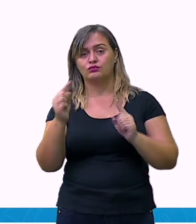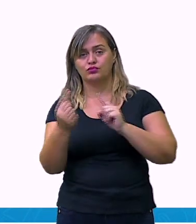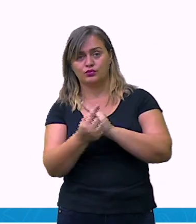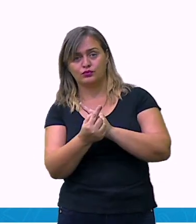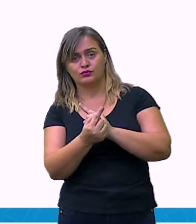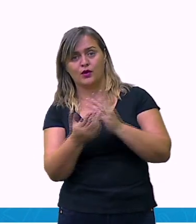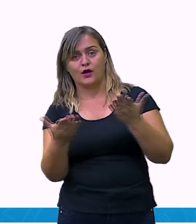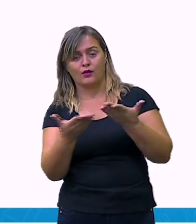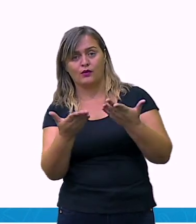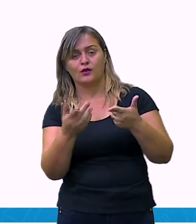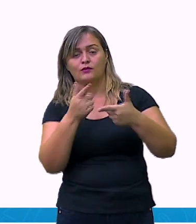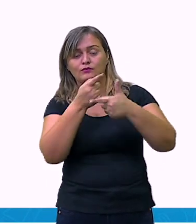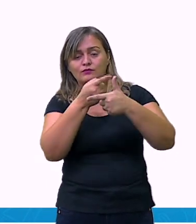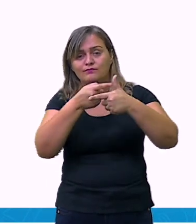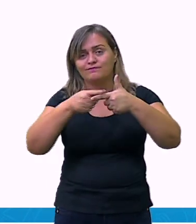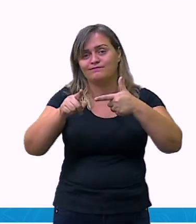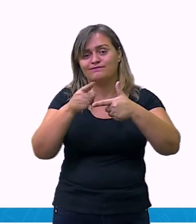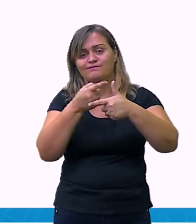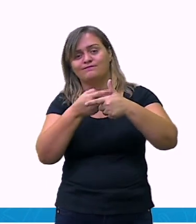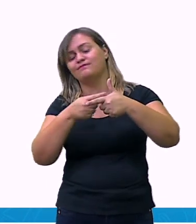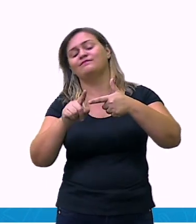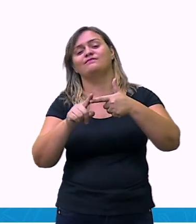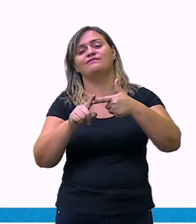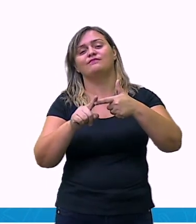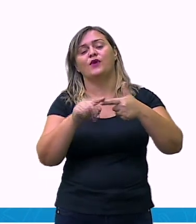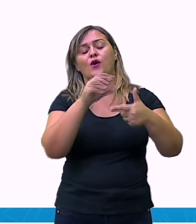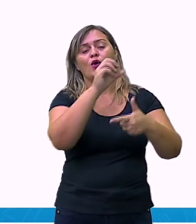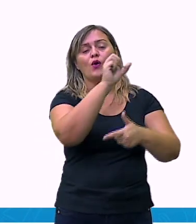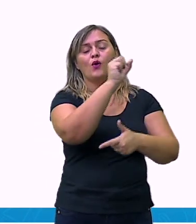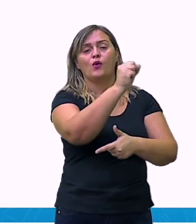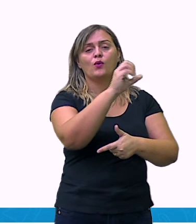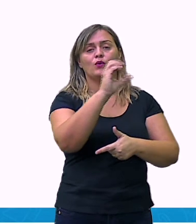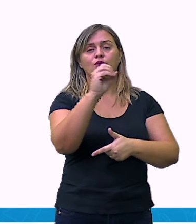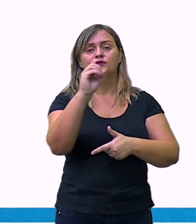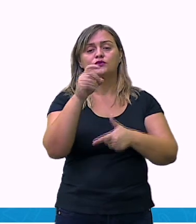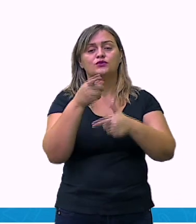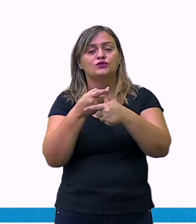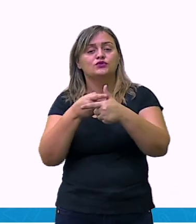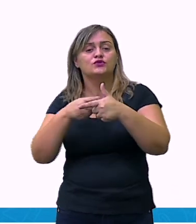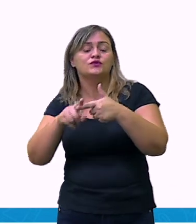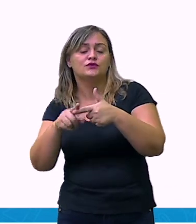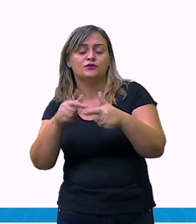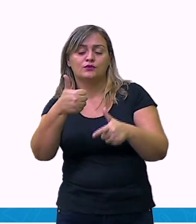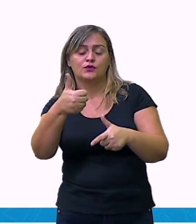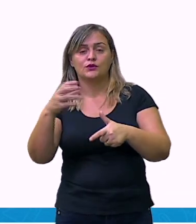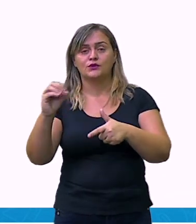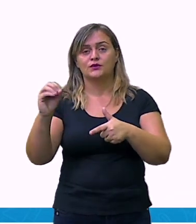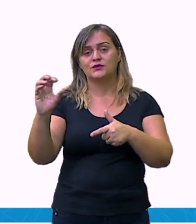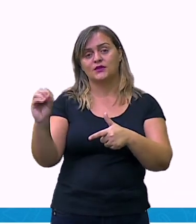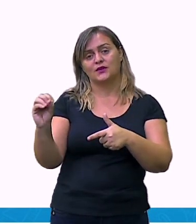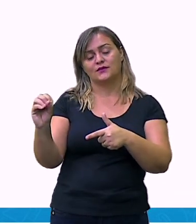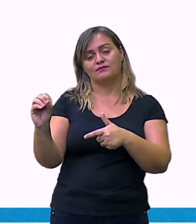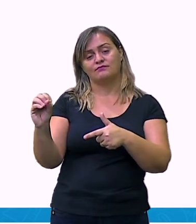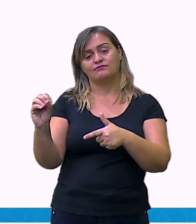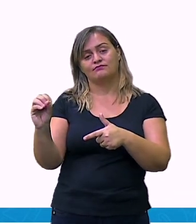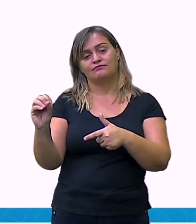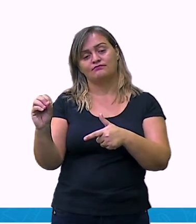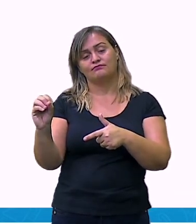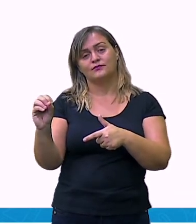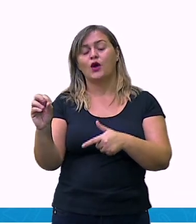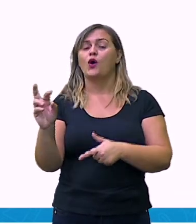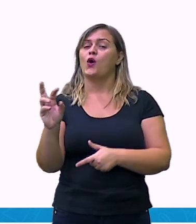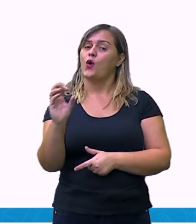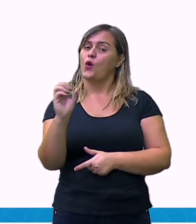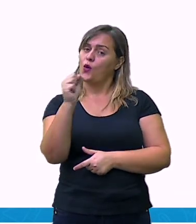não é mesmo? Então, vai ser oitocentos e vou dividir por cem. E vou chegar a